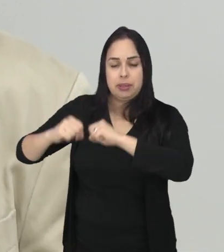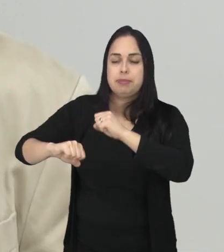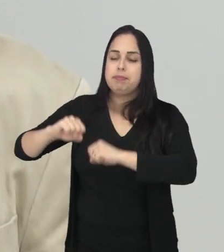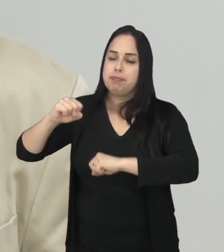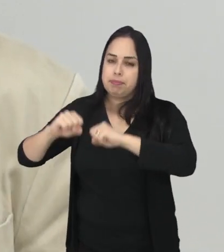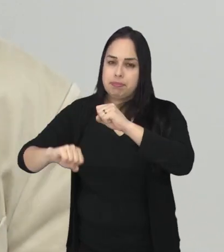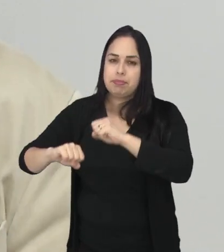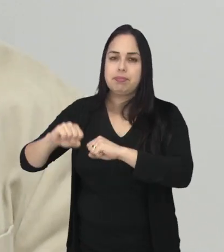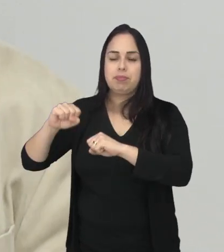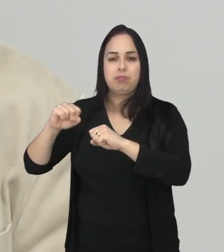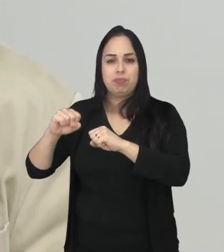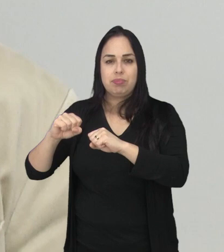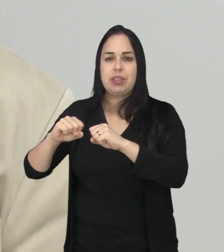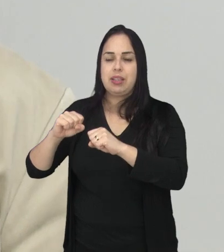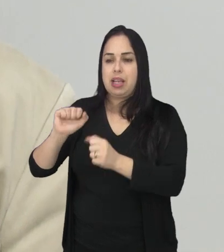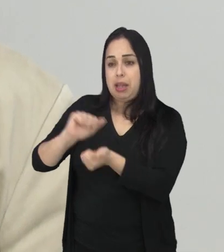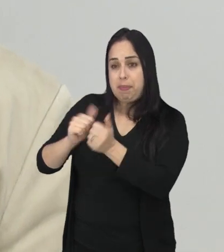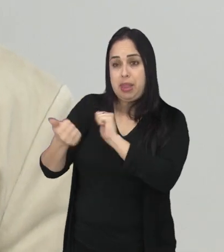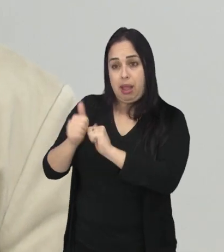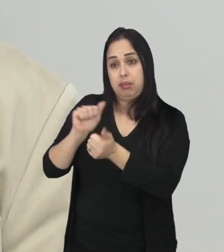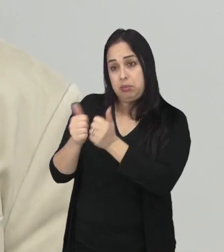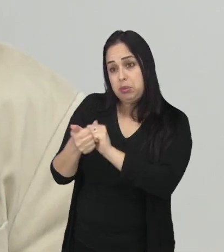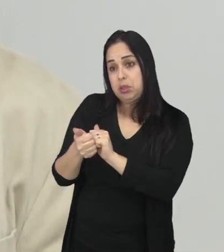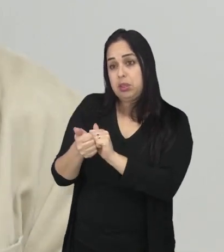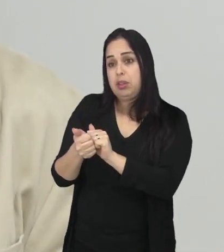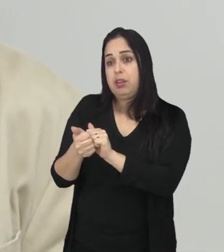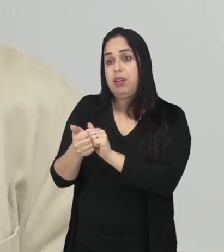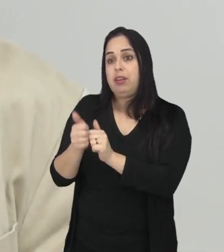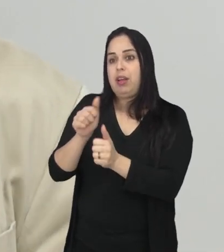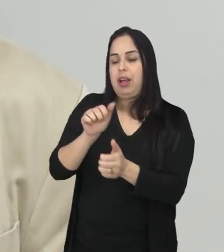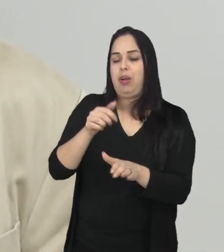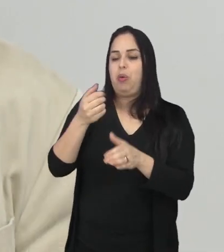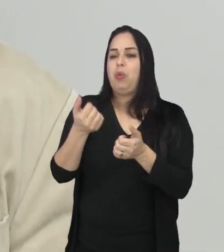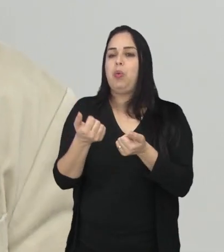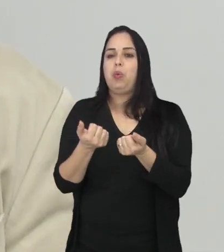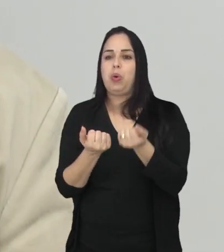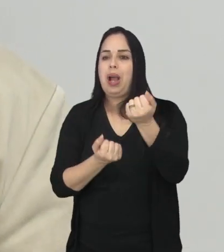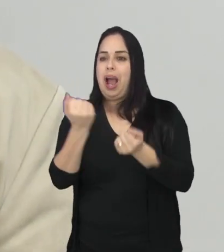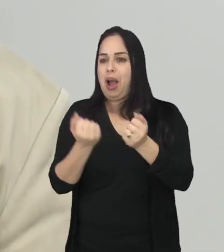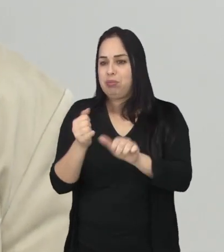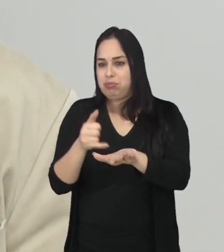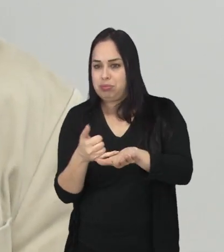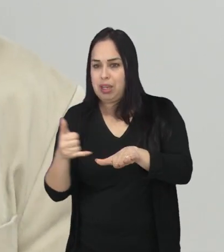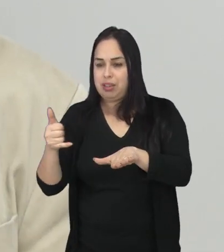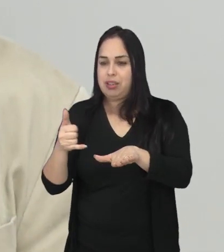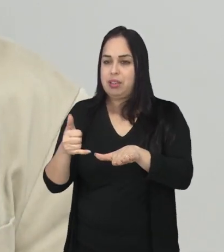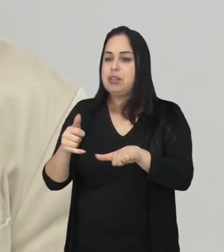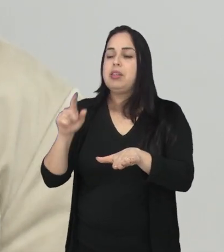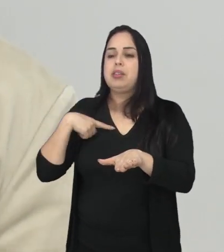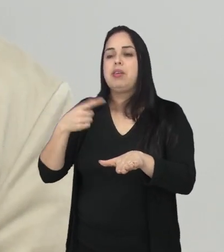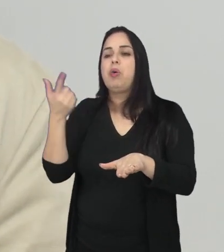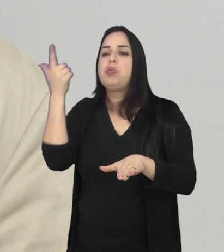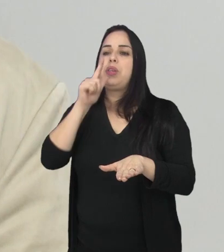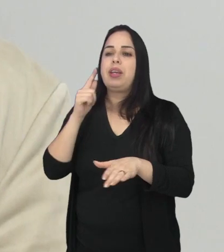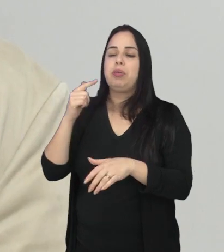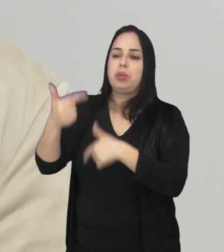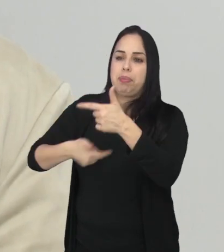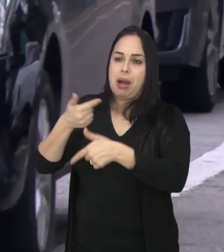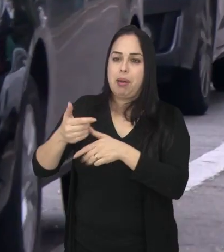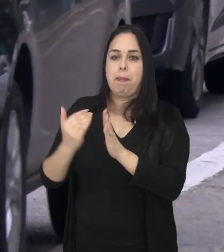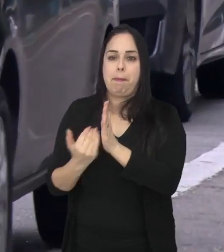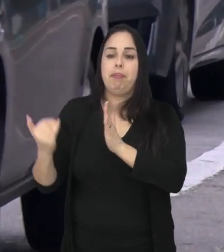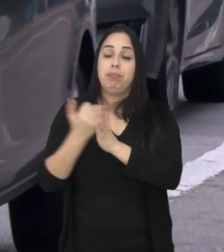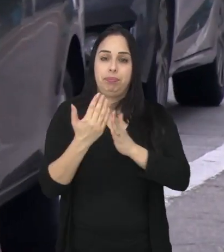se adequando para fazer carros elétricos, e você vê o mercado de trabalho aumentando.